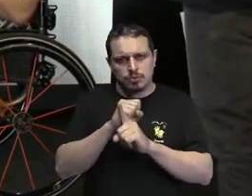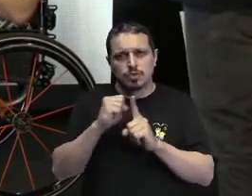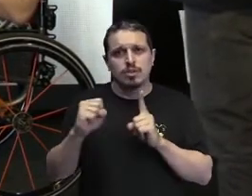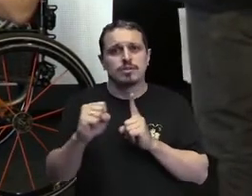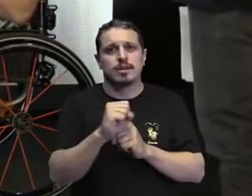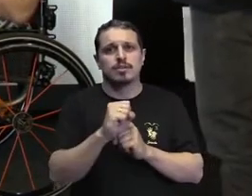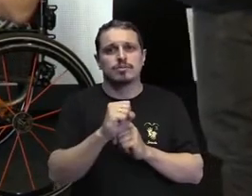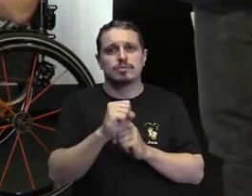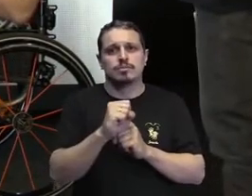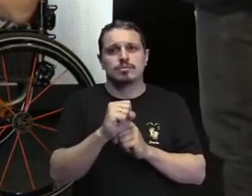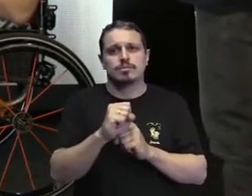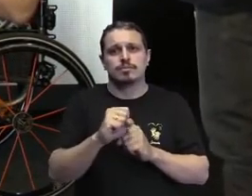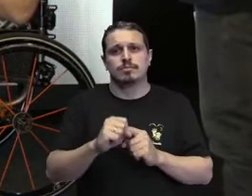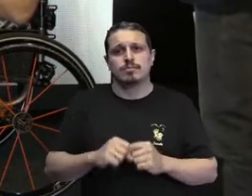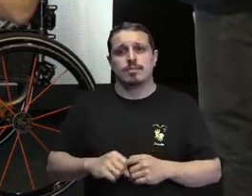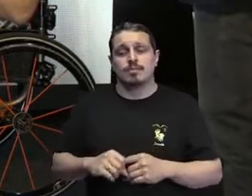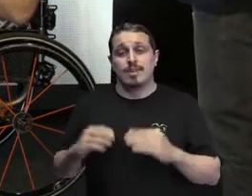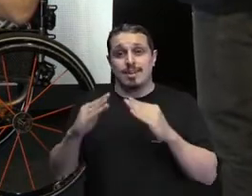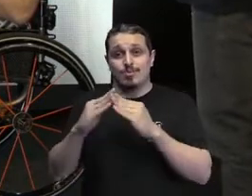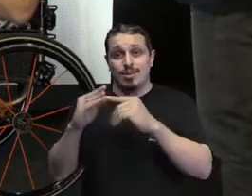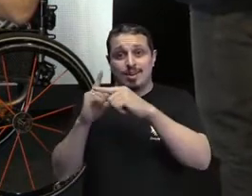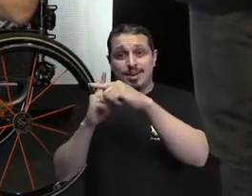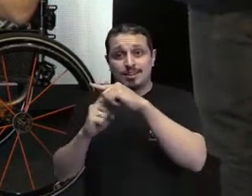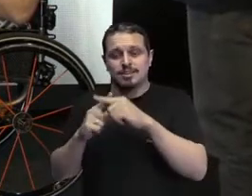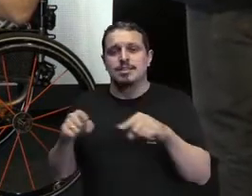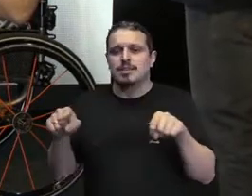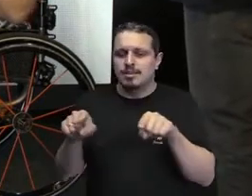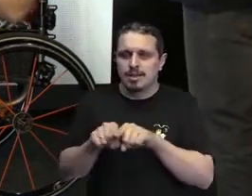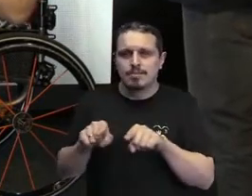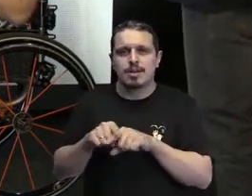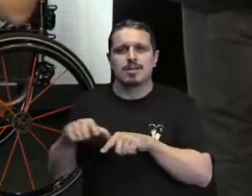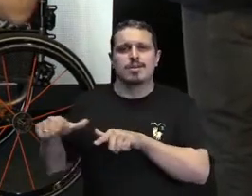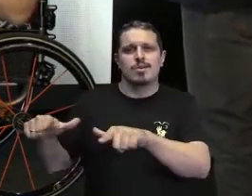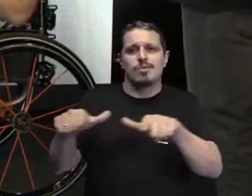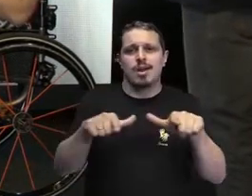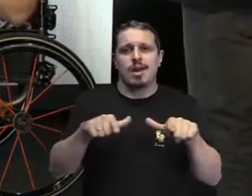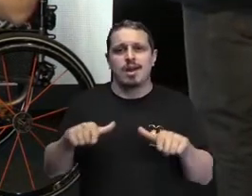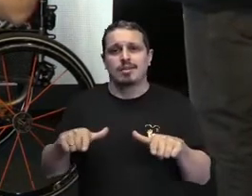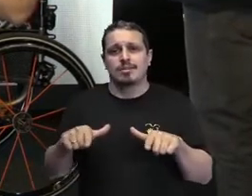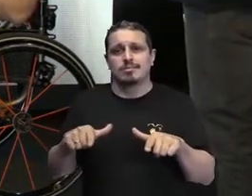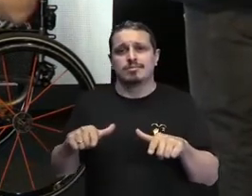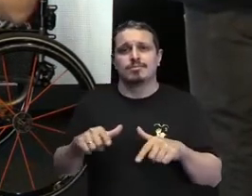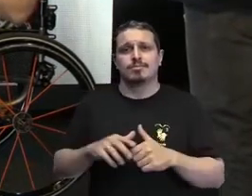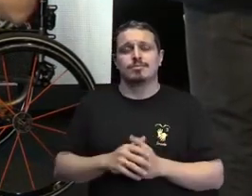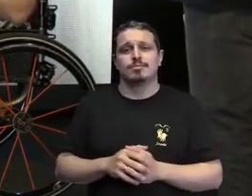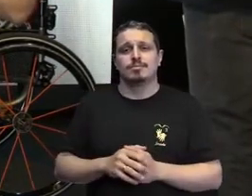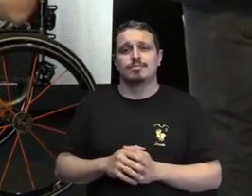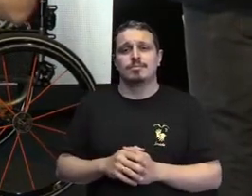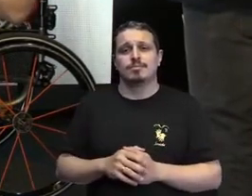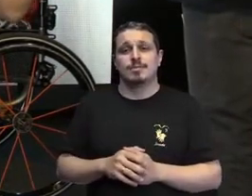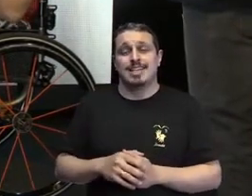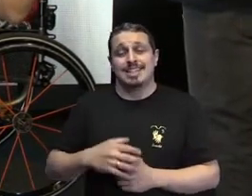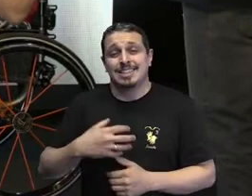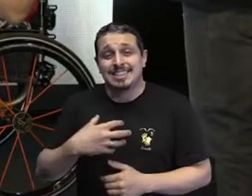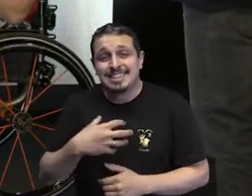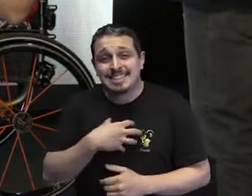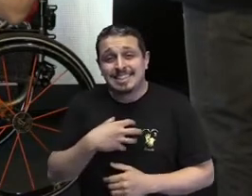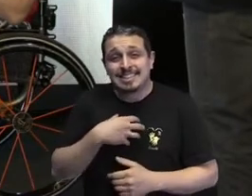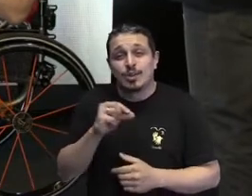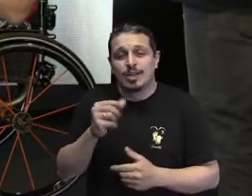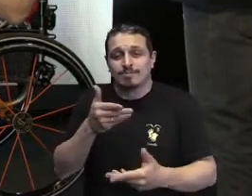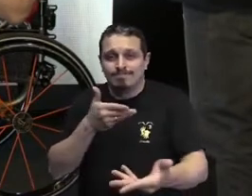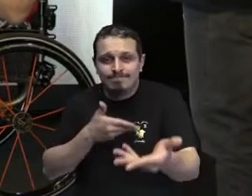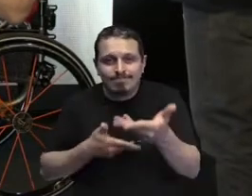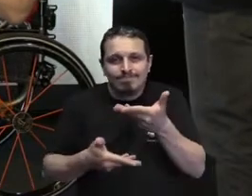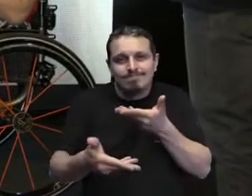deficiência reflete automaticamente na forma como a gente lida com ela, né? Muitas vezes até se defendendo